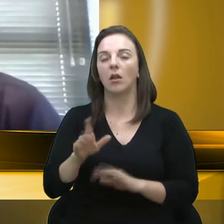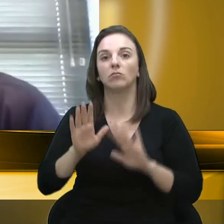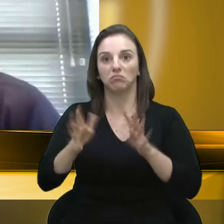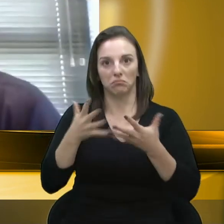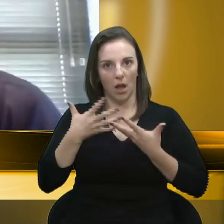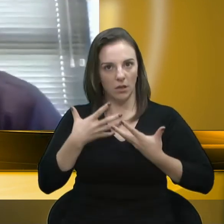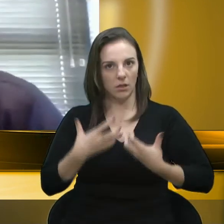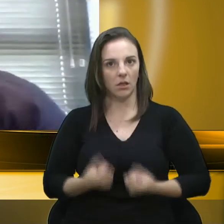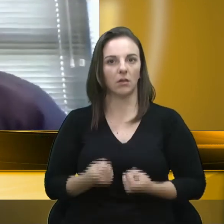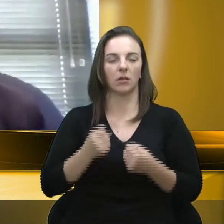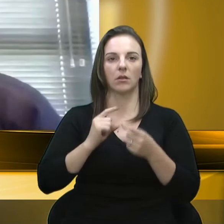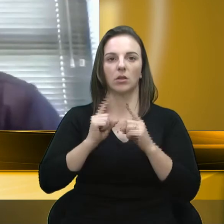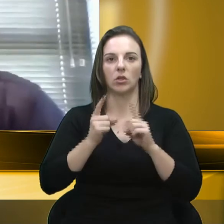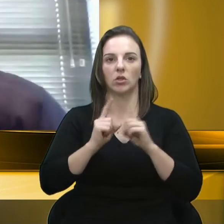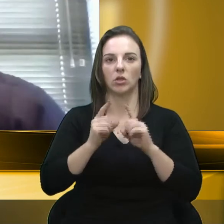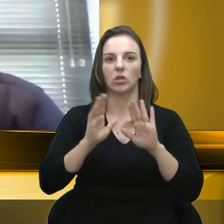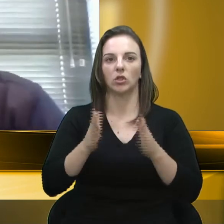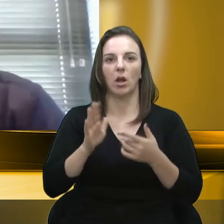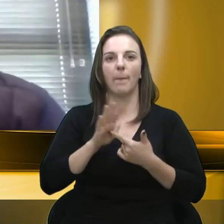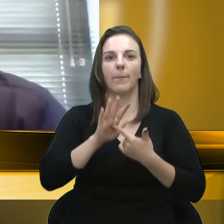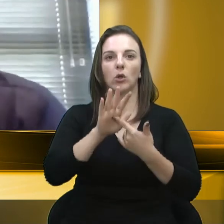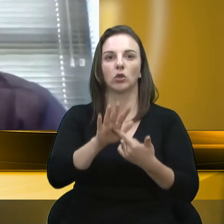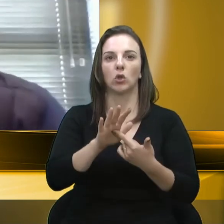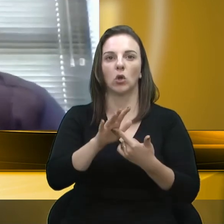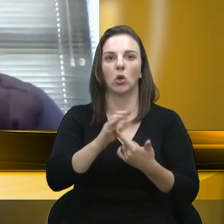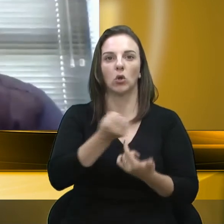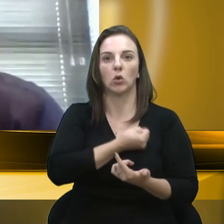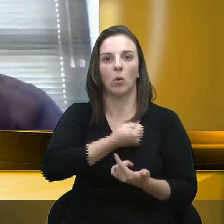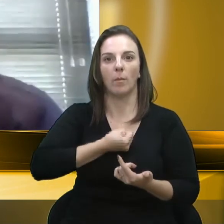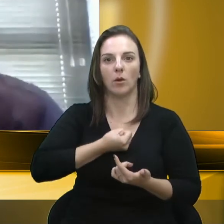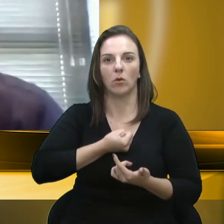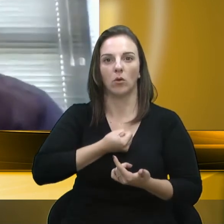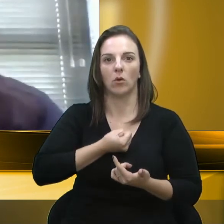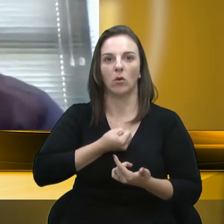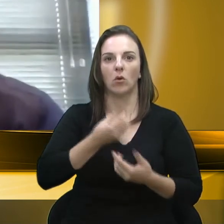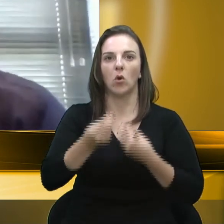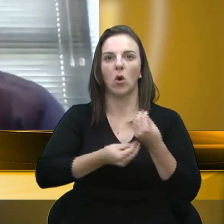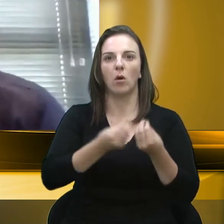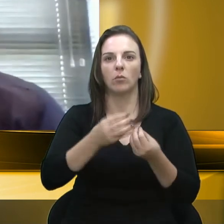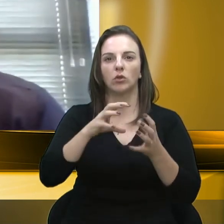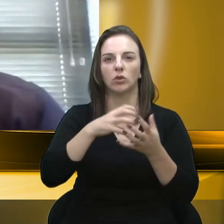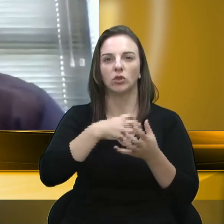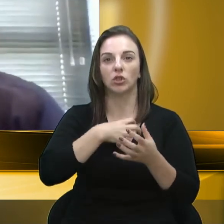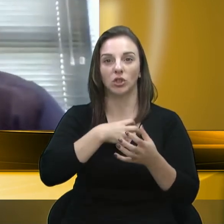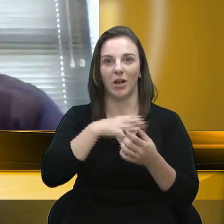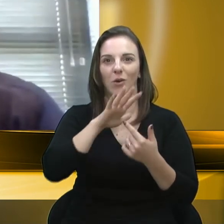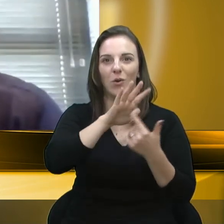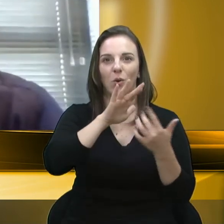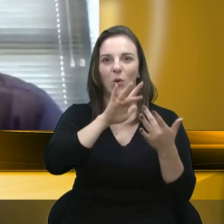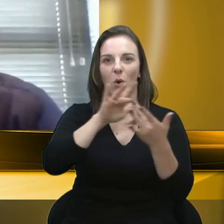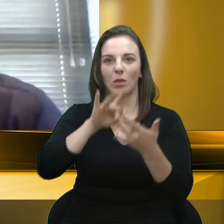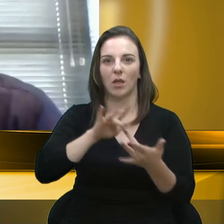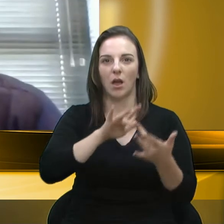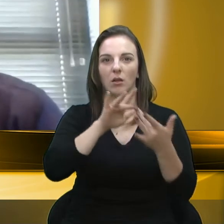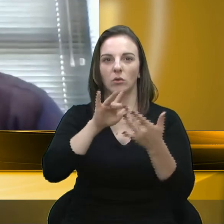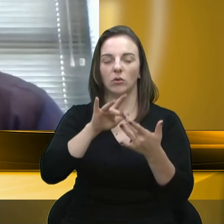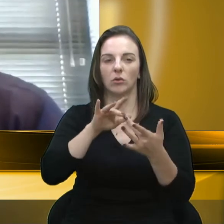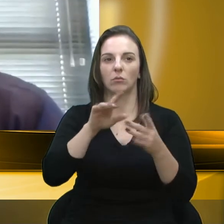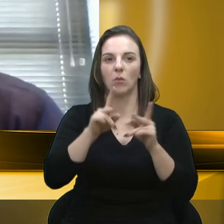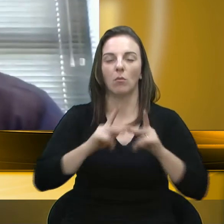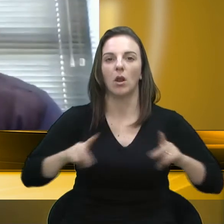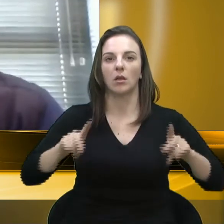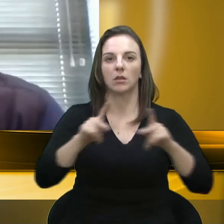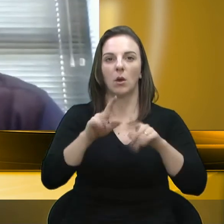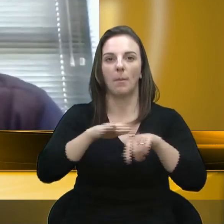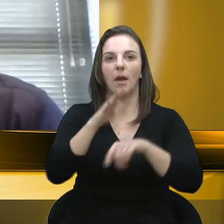crítica e apresentou números, e apresentou números e formas de contato para que a população tivesse mais facilidade. Então,